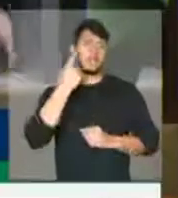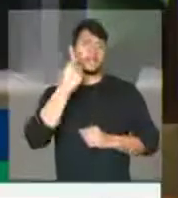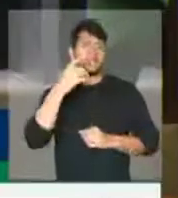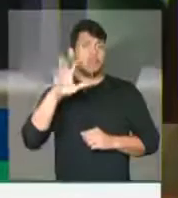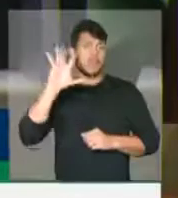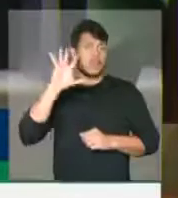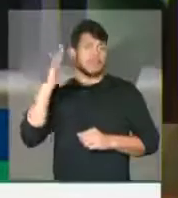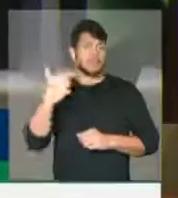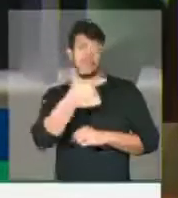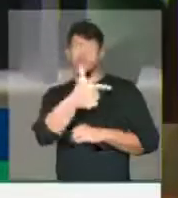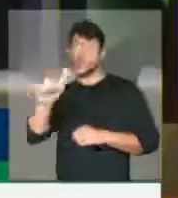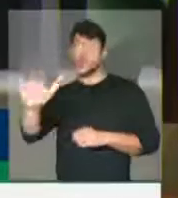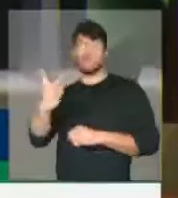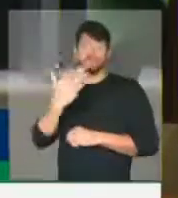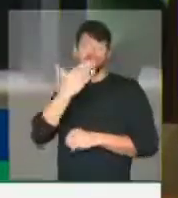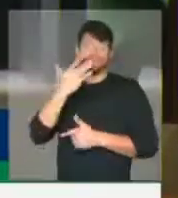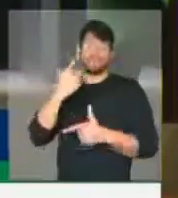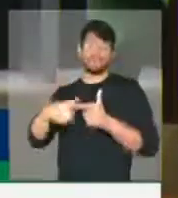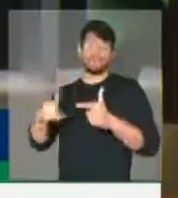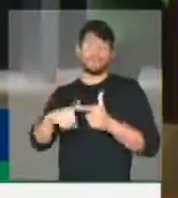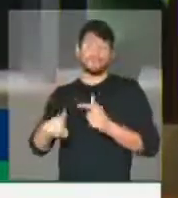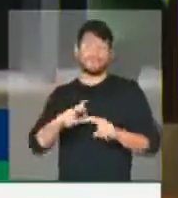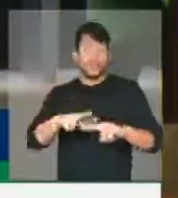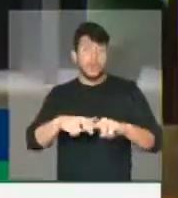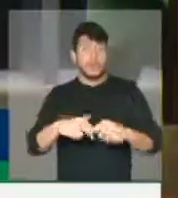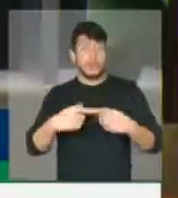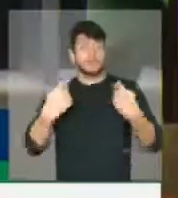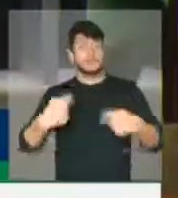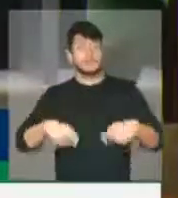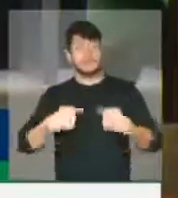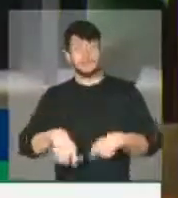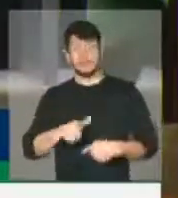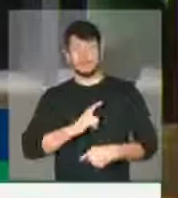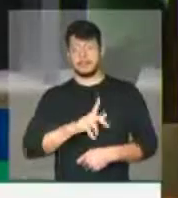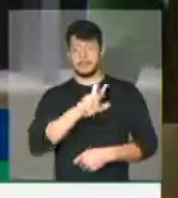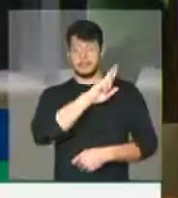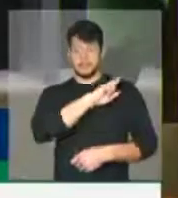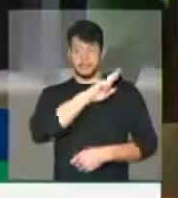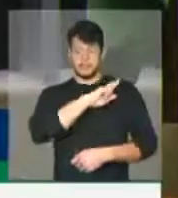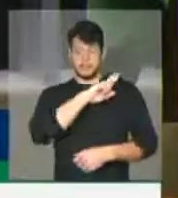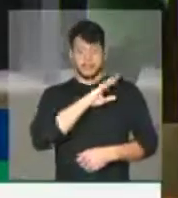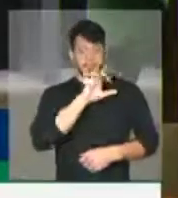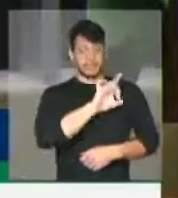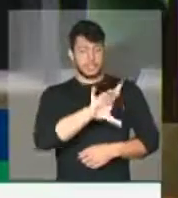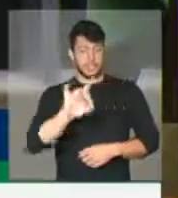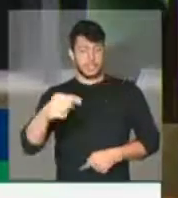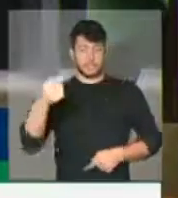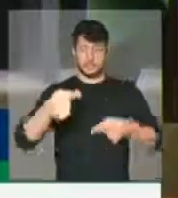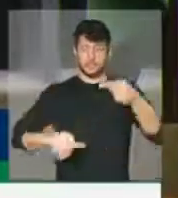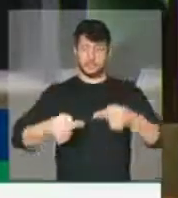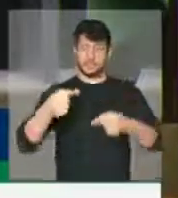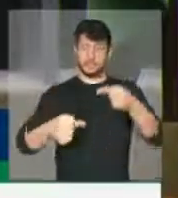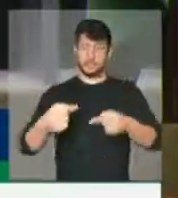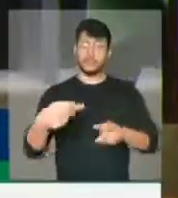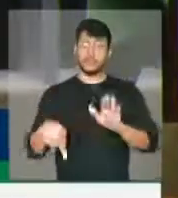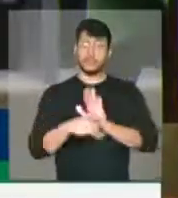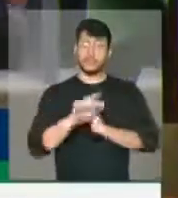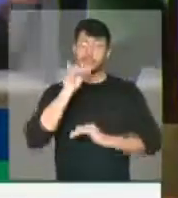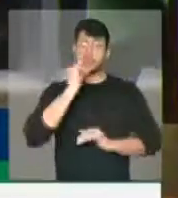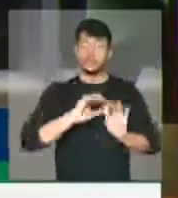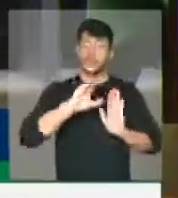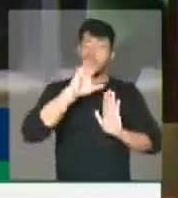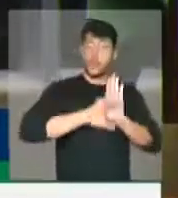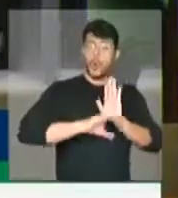problemas que precisam ser resolvidos com responsabilidade dentro do âmbito do debate do nosso Código Florestal